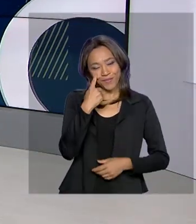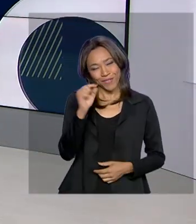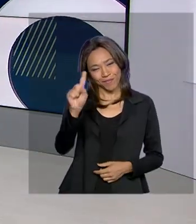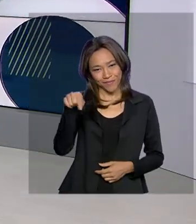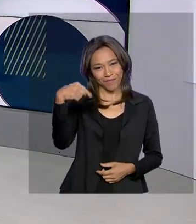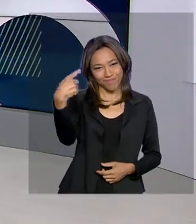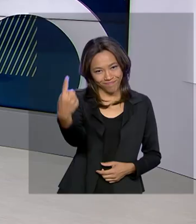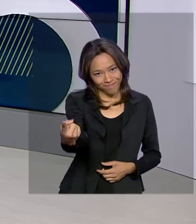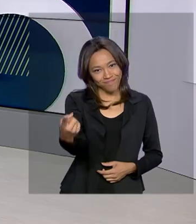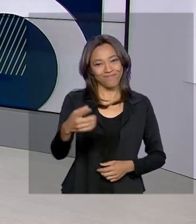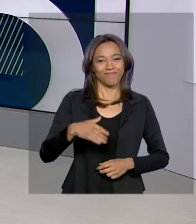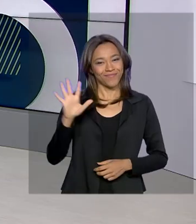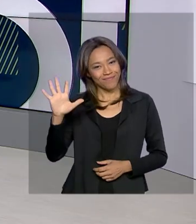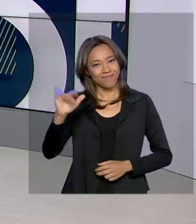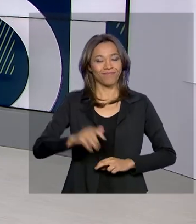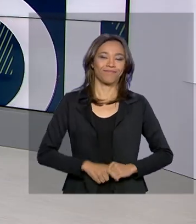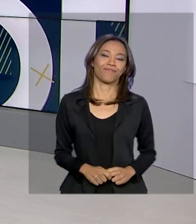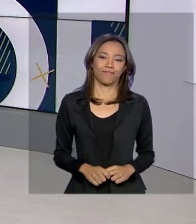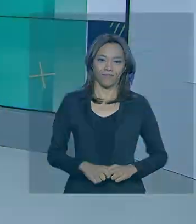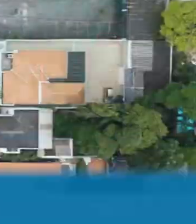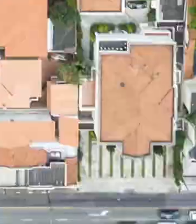então na próxima edição. Até lá!